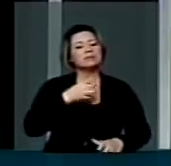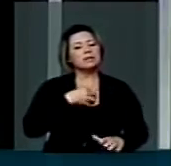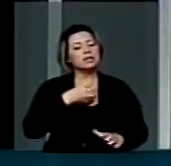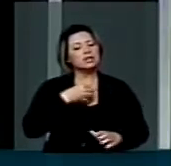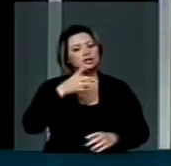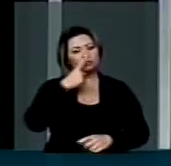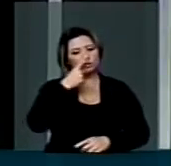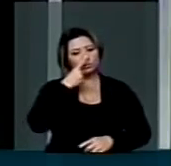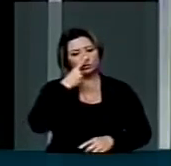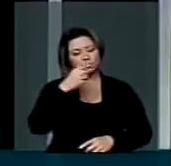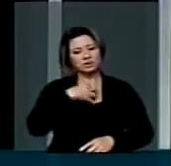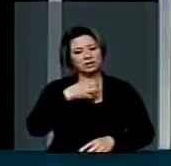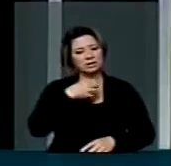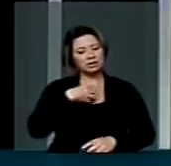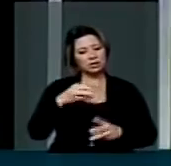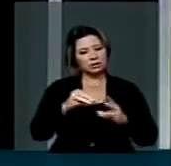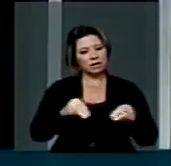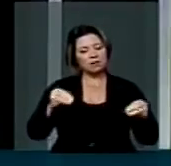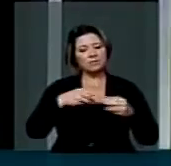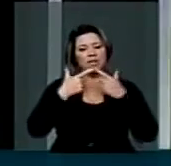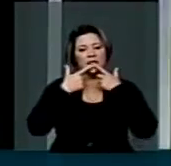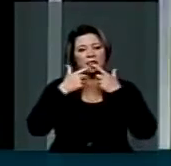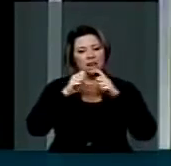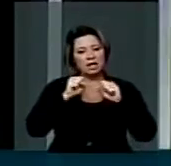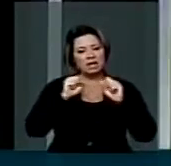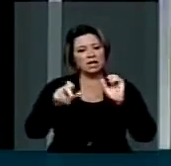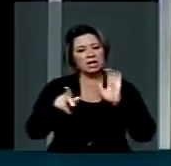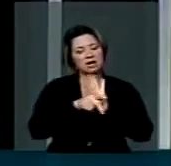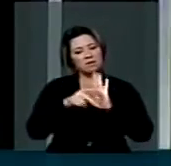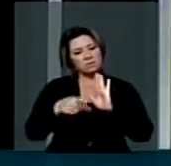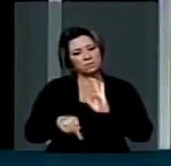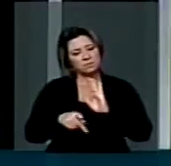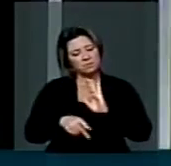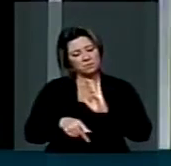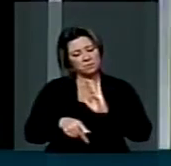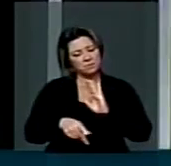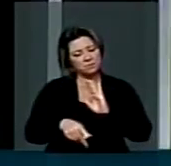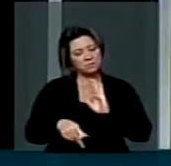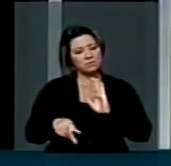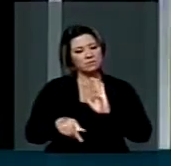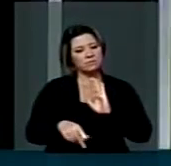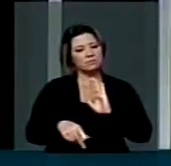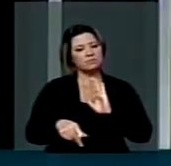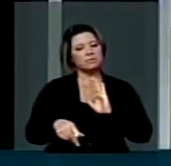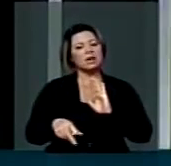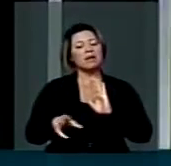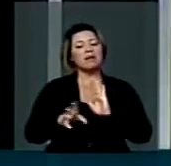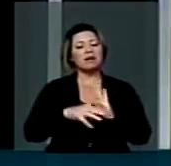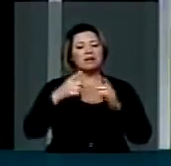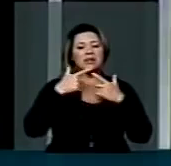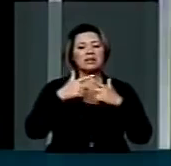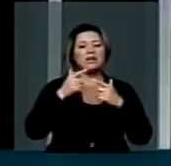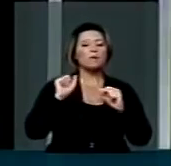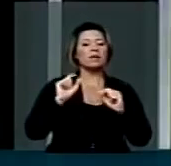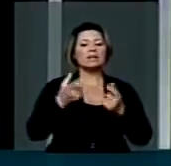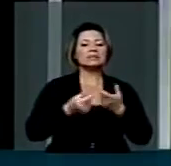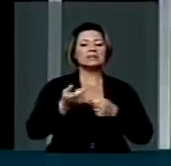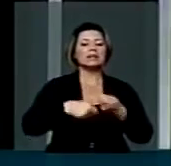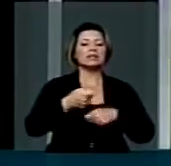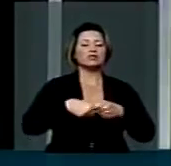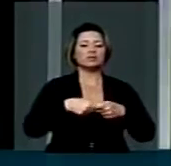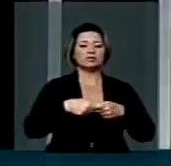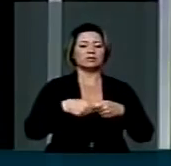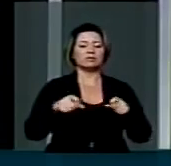qual eles pertencem. Essa língua é mais estrangeira ao capitalista que a própria língua indígena. A terra não é